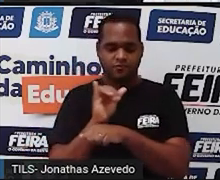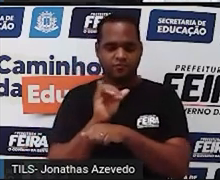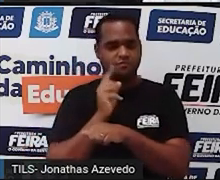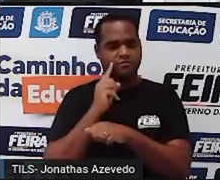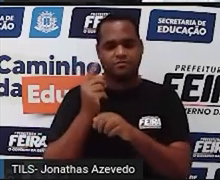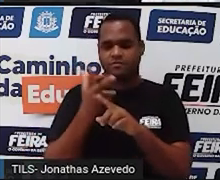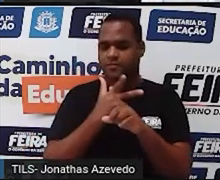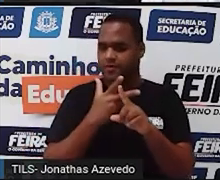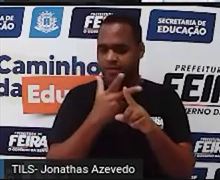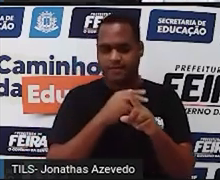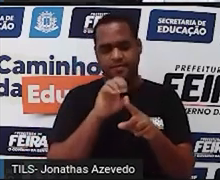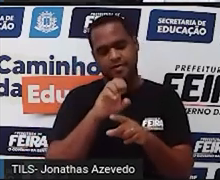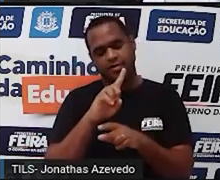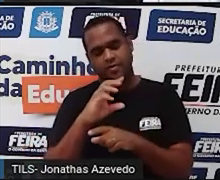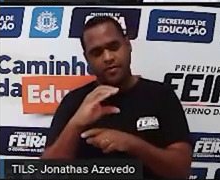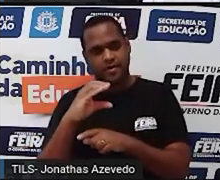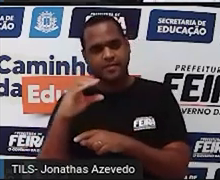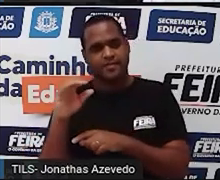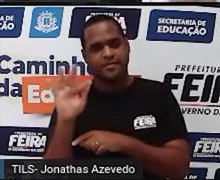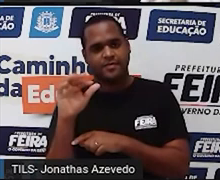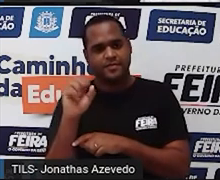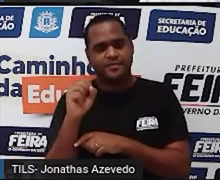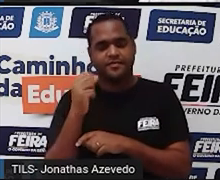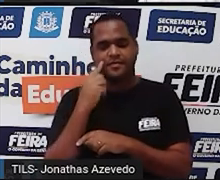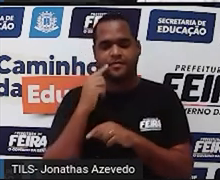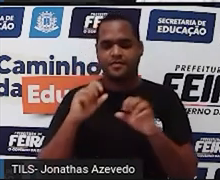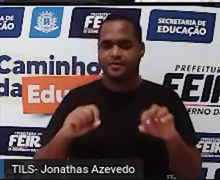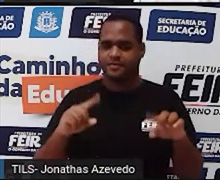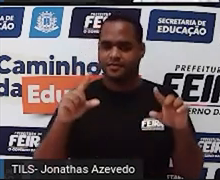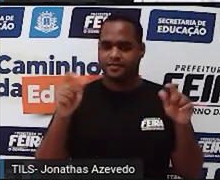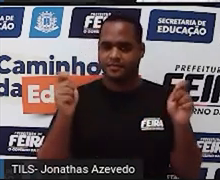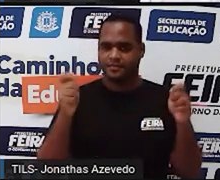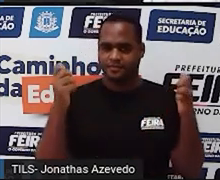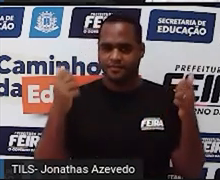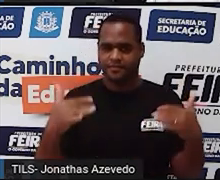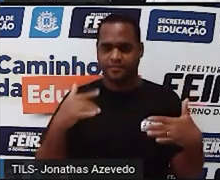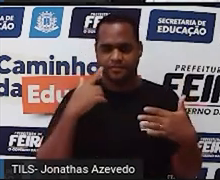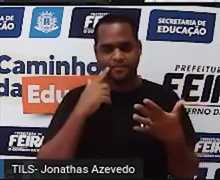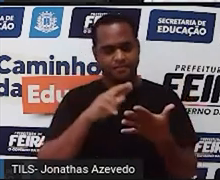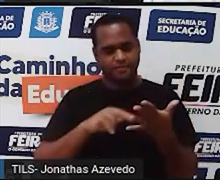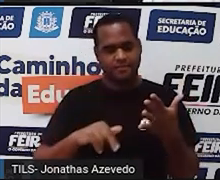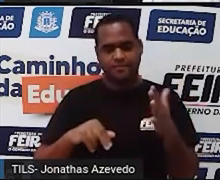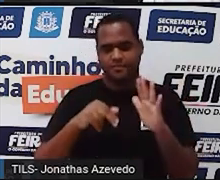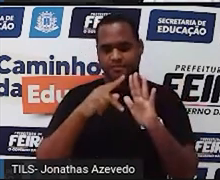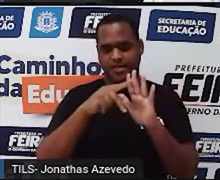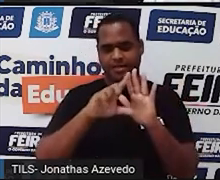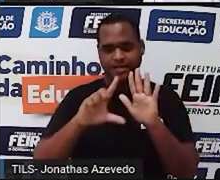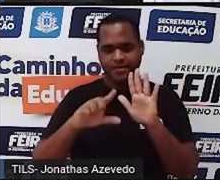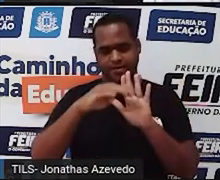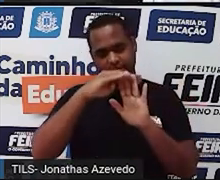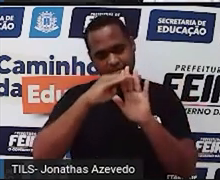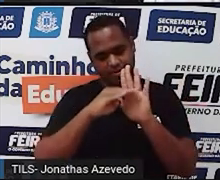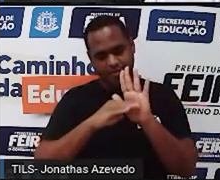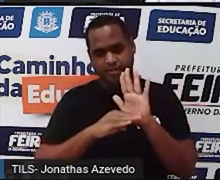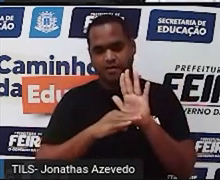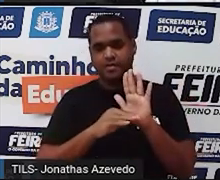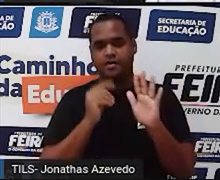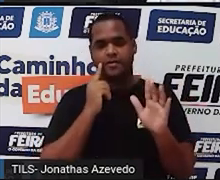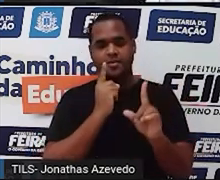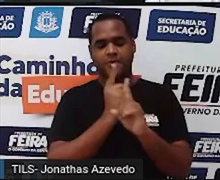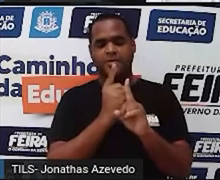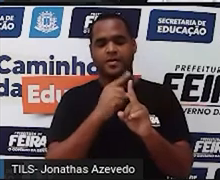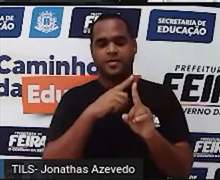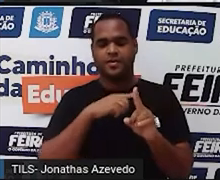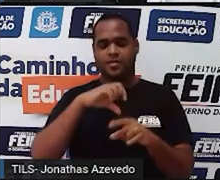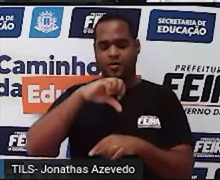procurar por Seduc Feira de Santana, abre o canal, vai na playlist e procura nono